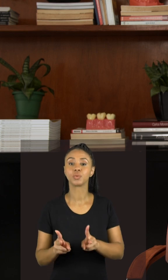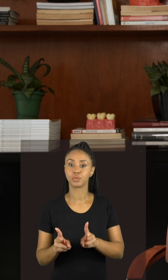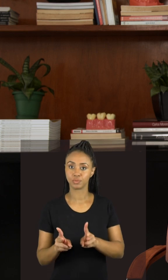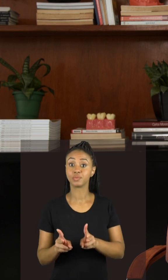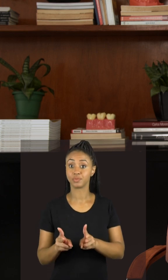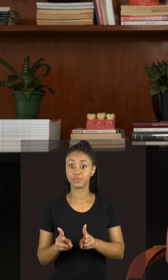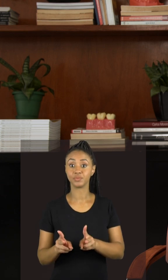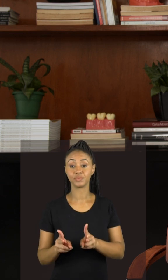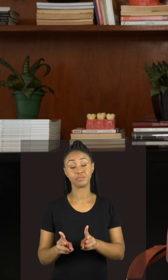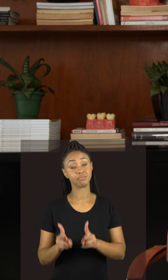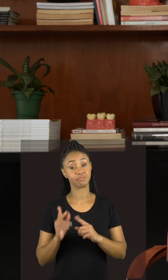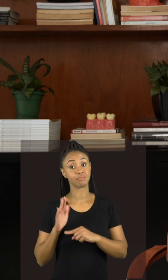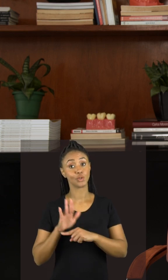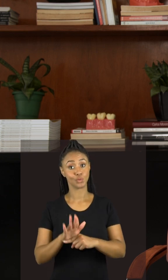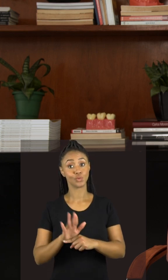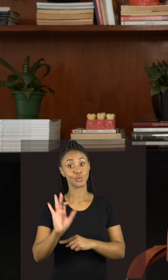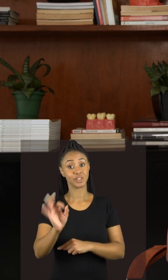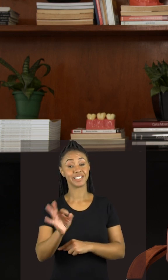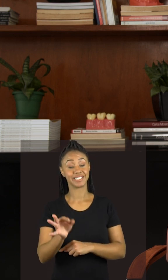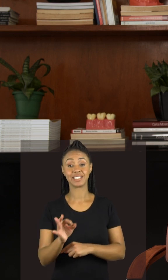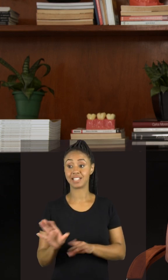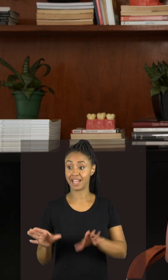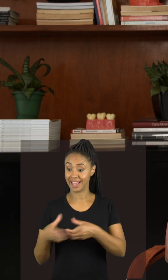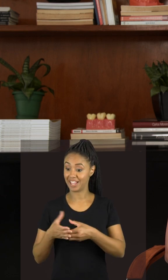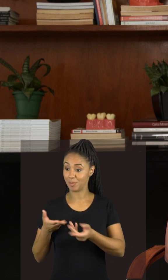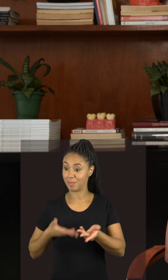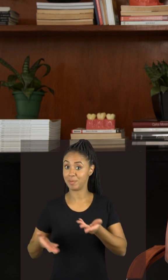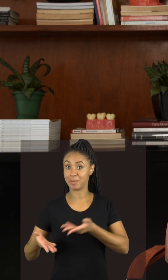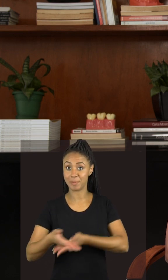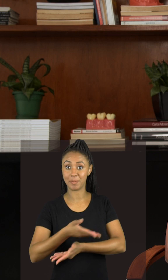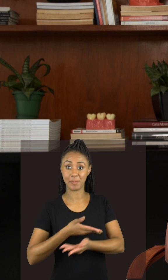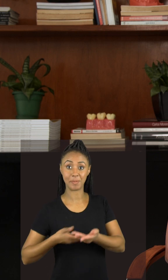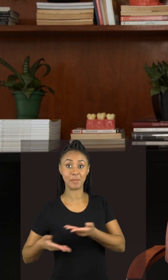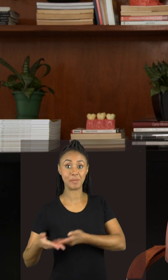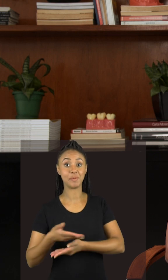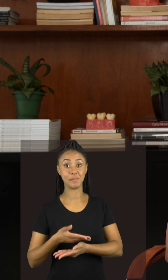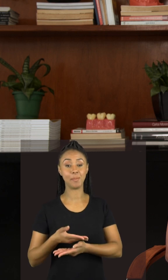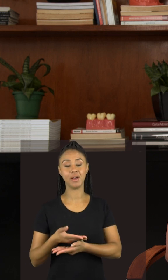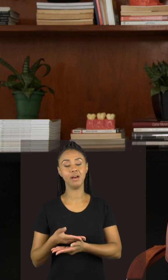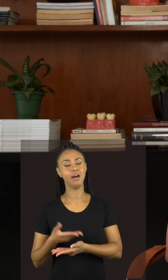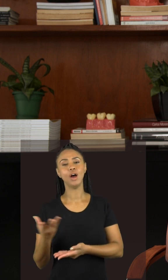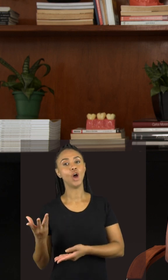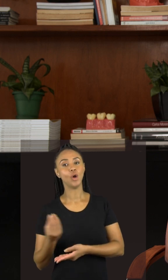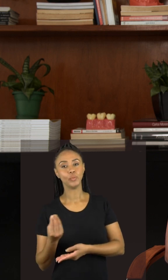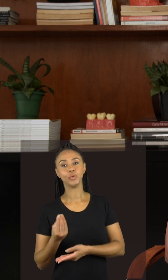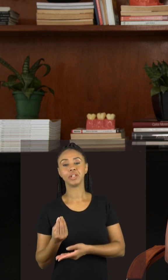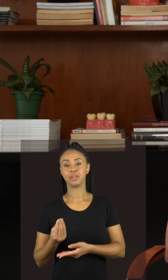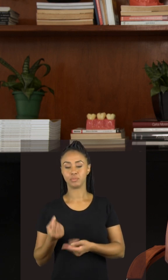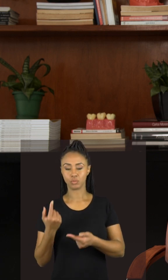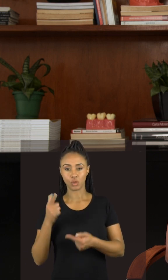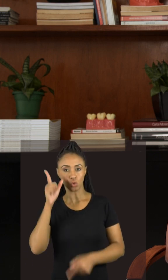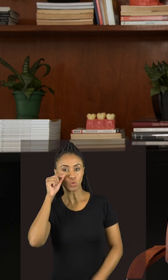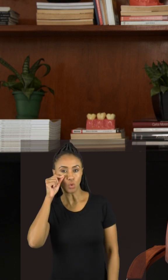certo isso pode ser muito útil trabalhar em equipe vamos dizer assim porque o problema de